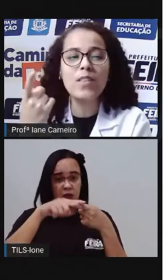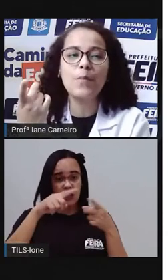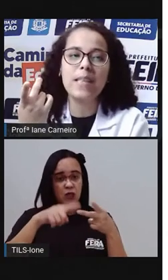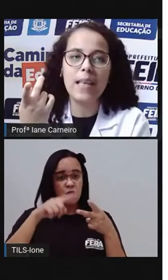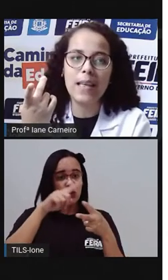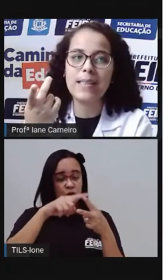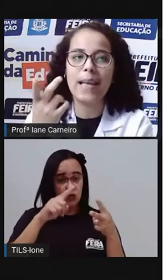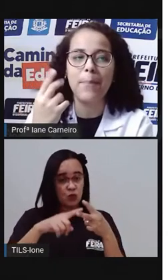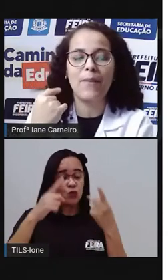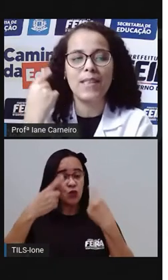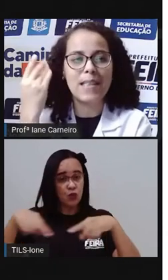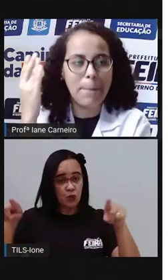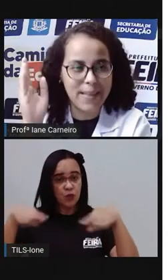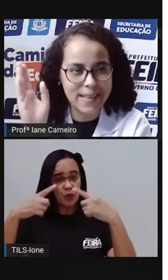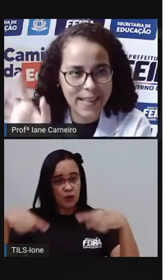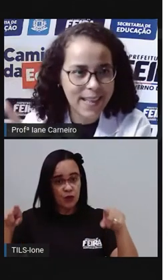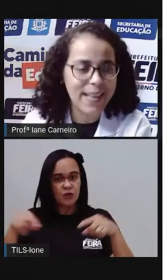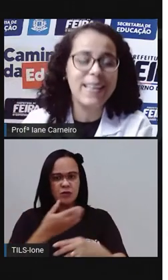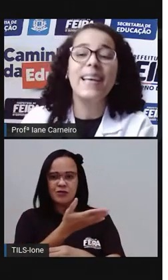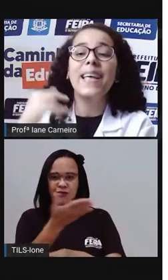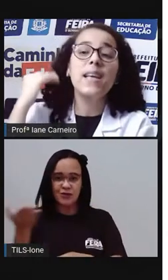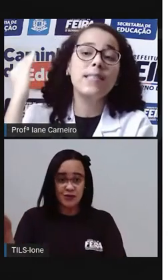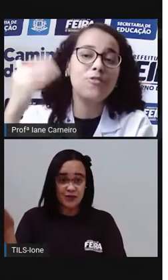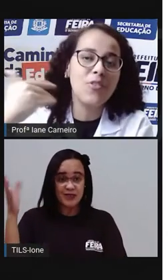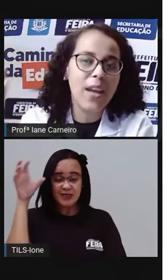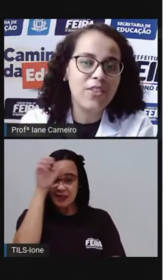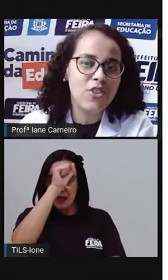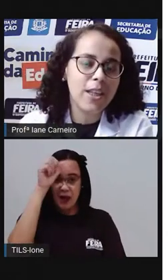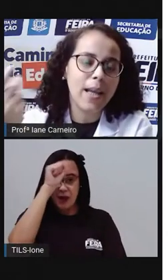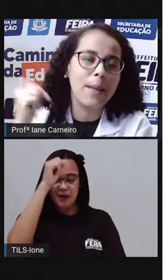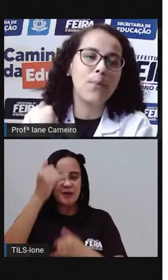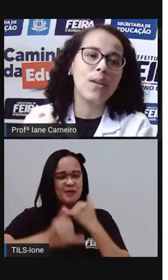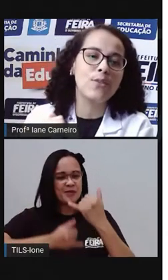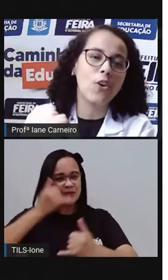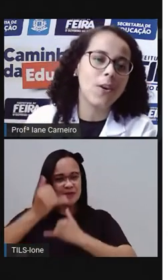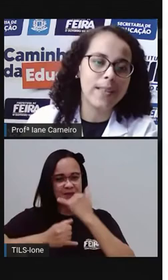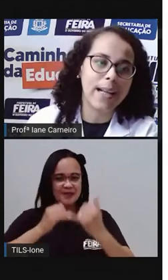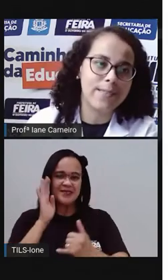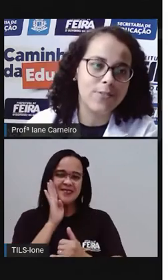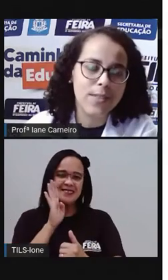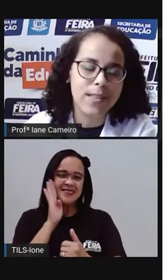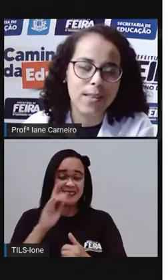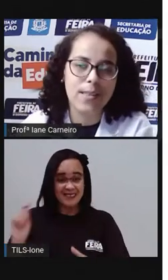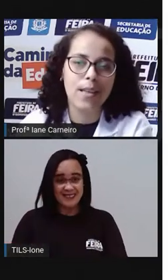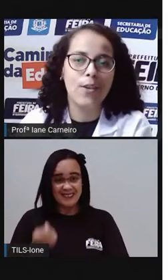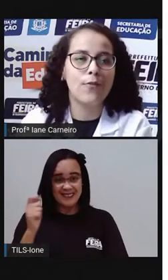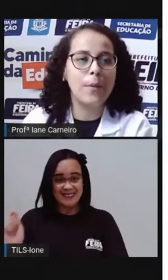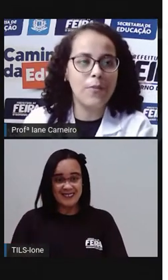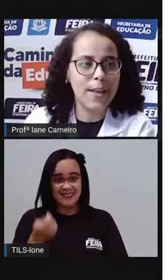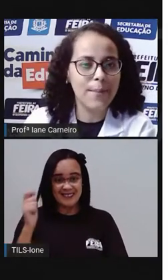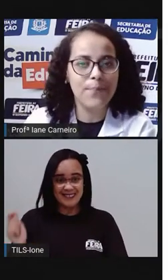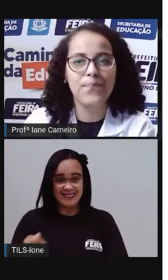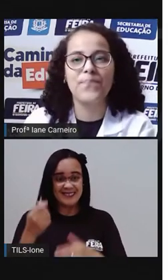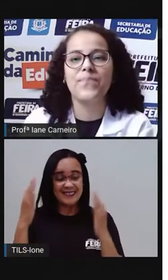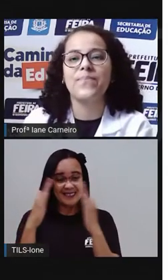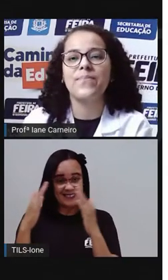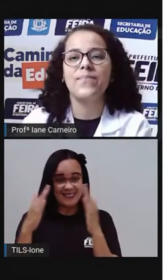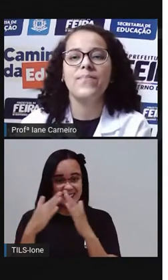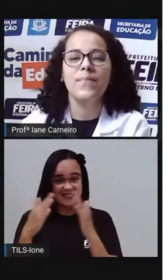outras duas musiquinhas, né? Pra vocês aprenderem e se divertirem aí pulando corda na casa de vocês. Vamos ver?